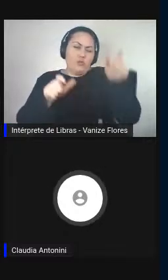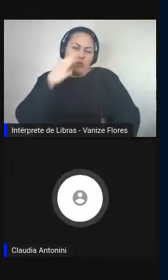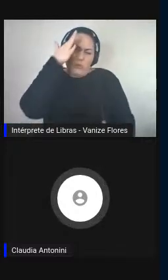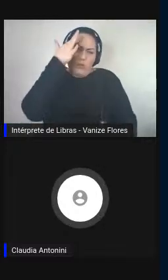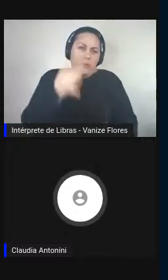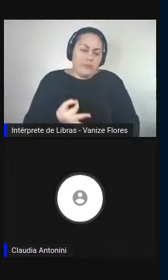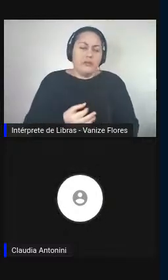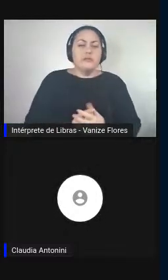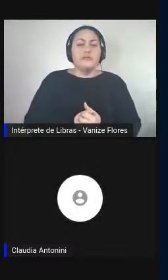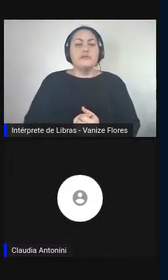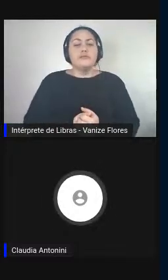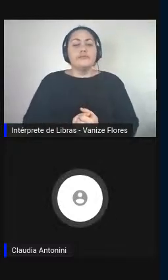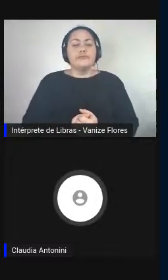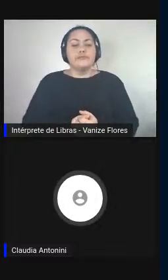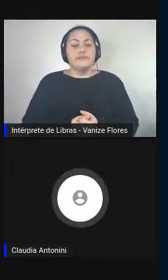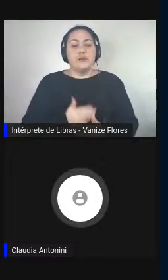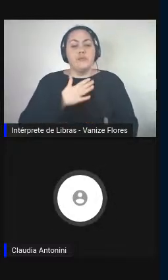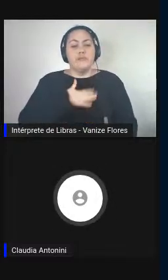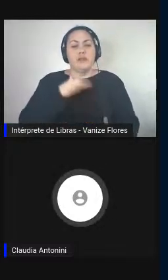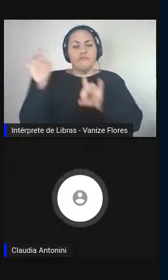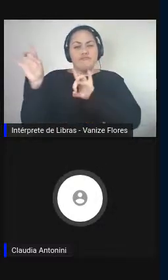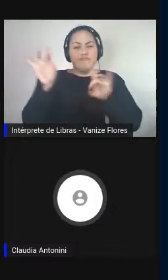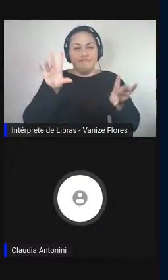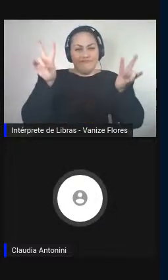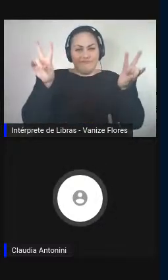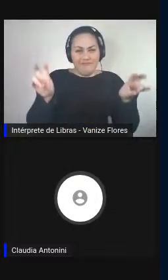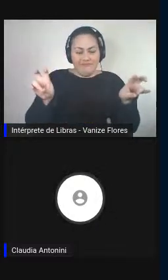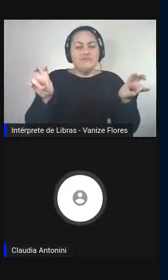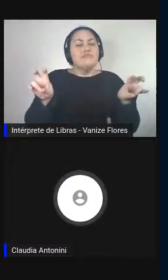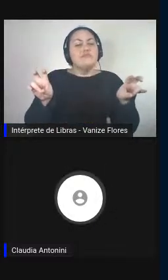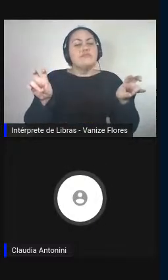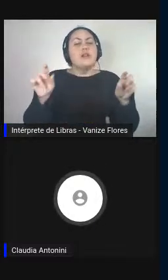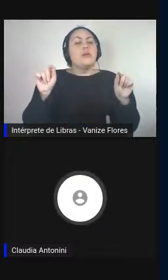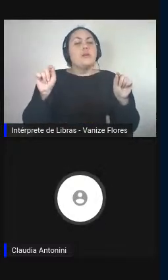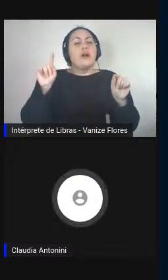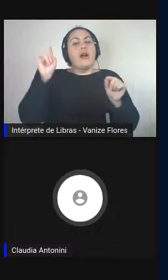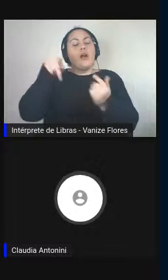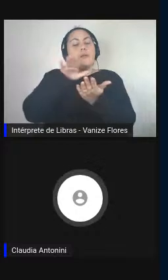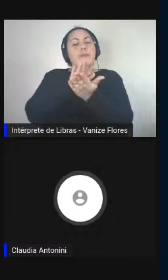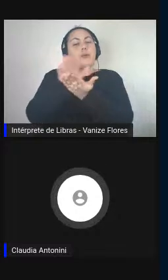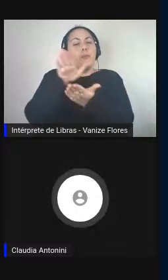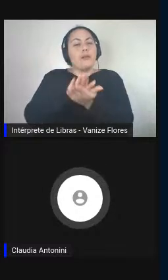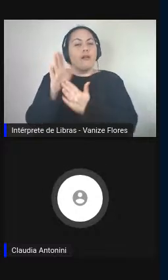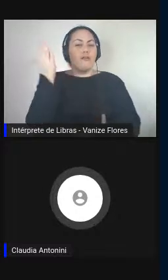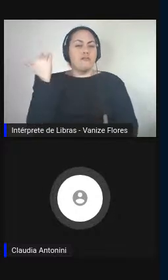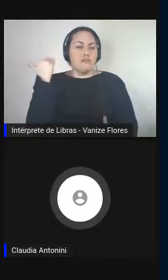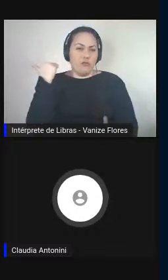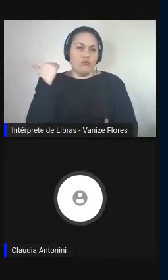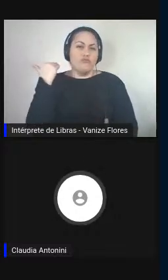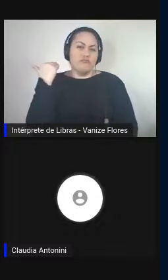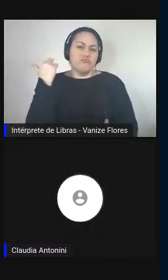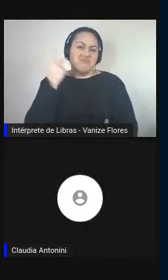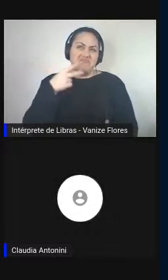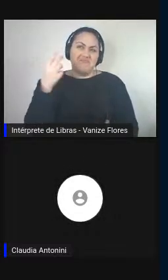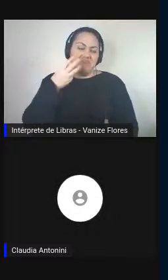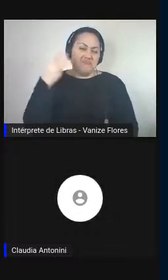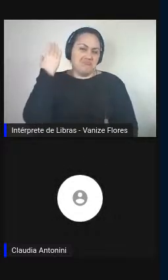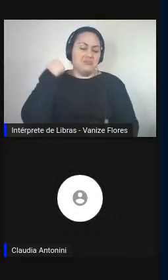qual inicio chega de uma publicação que foi apresentada há algumas semanas